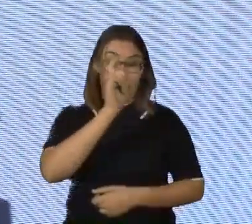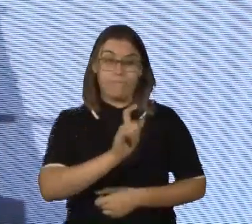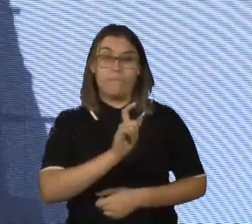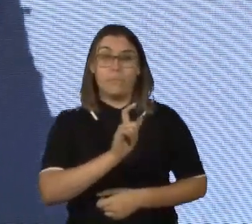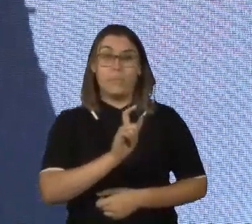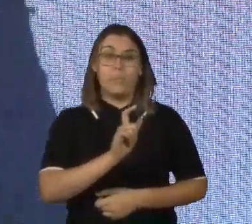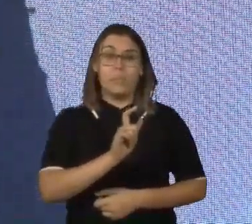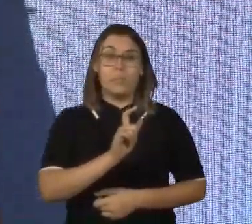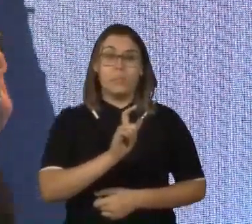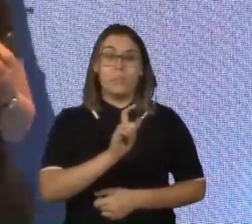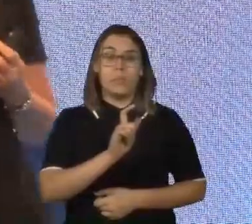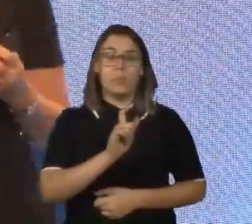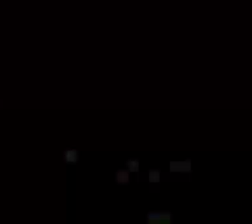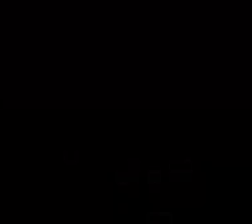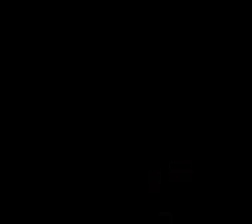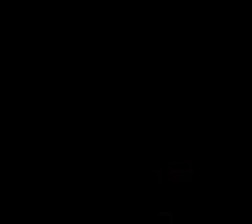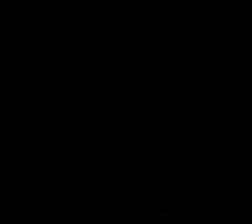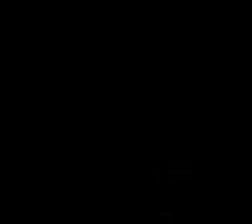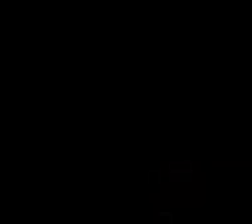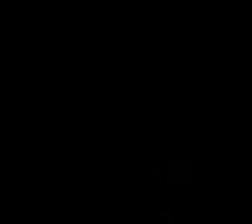necessário, com suporte. Obrigada. Obrigada. Obrigada. Obrigada. Obrigada.